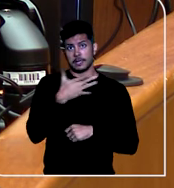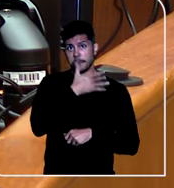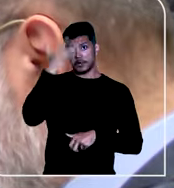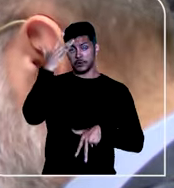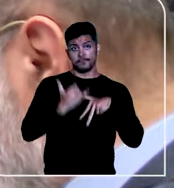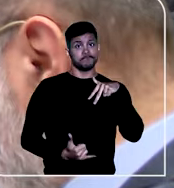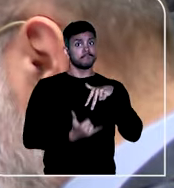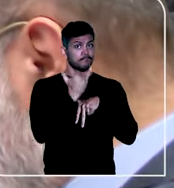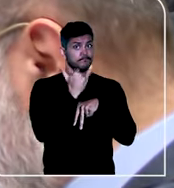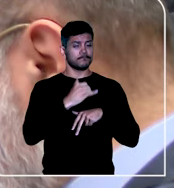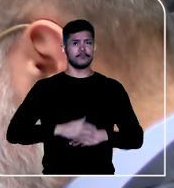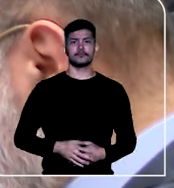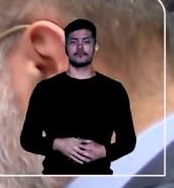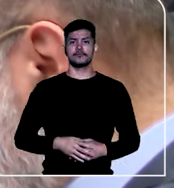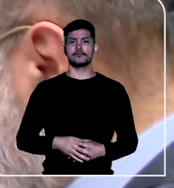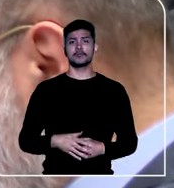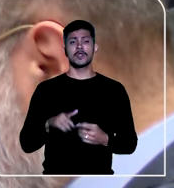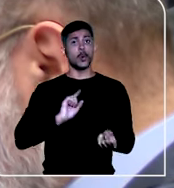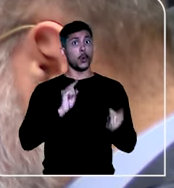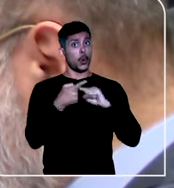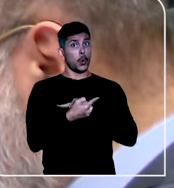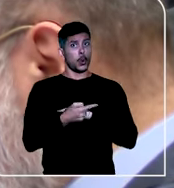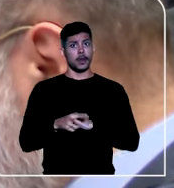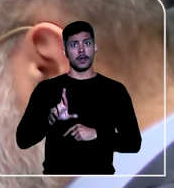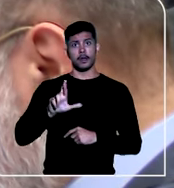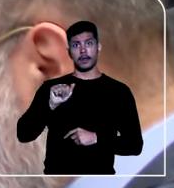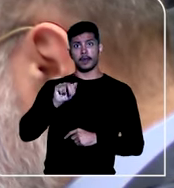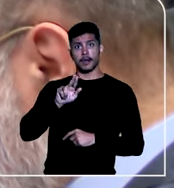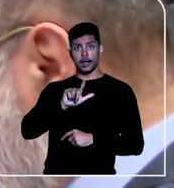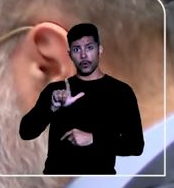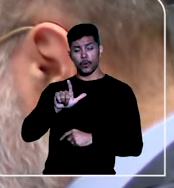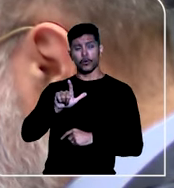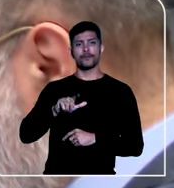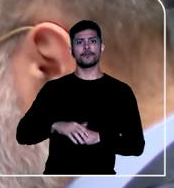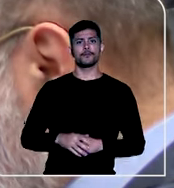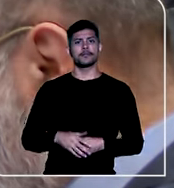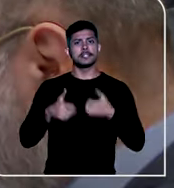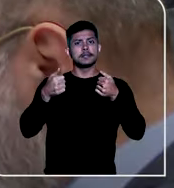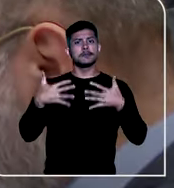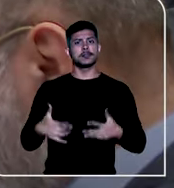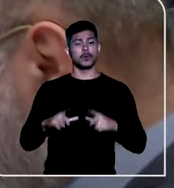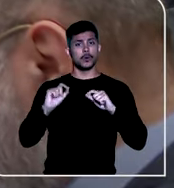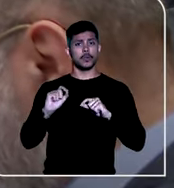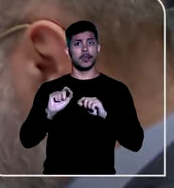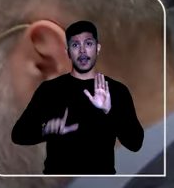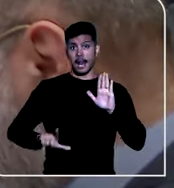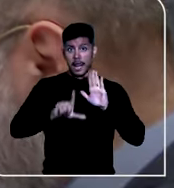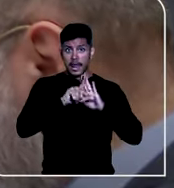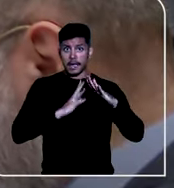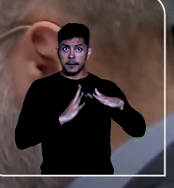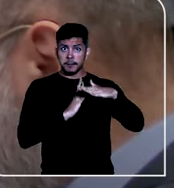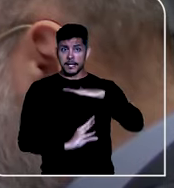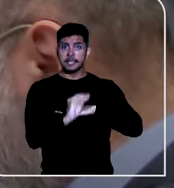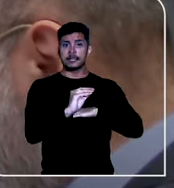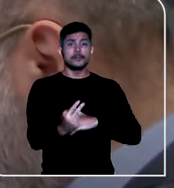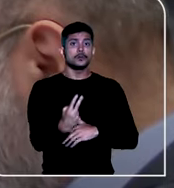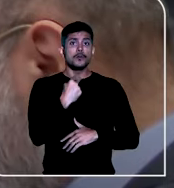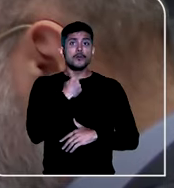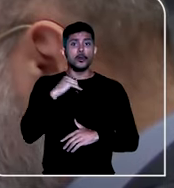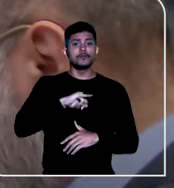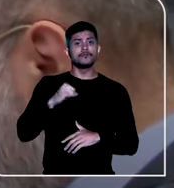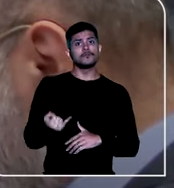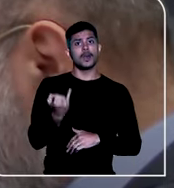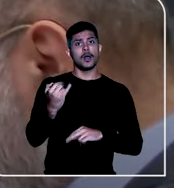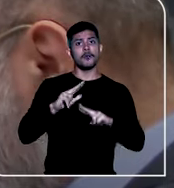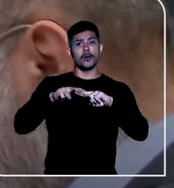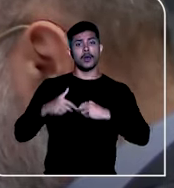da vítima. Em divergência, o ministro Raul Araújo considerou, entre outros argumentos, que a lei de migração não poderia ser aplicada